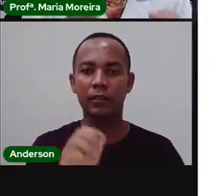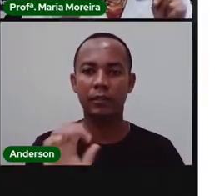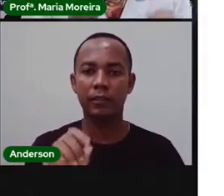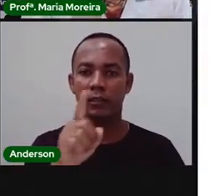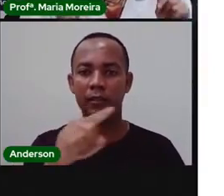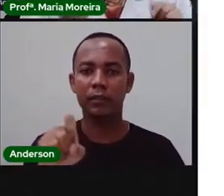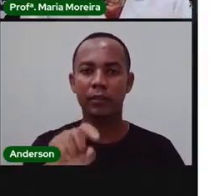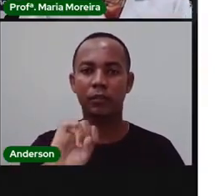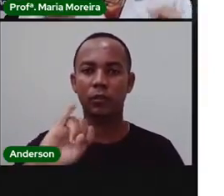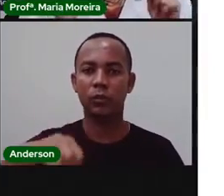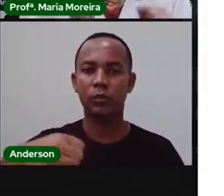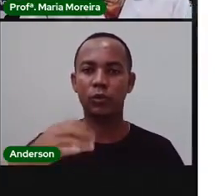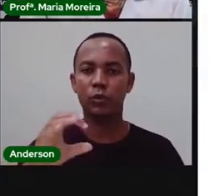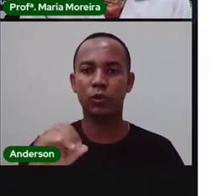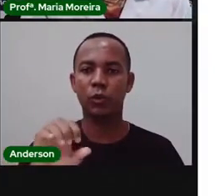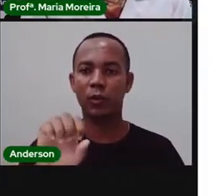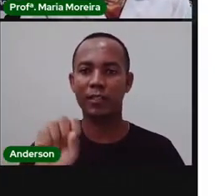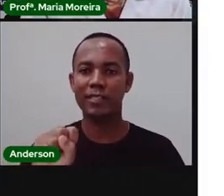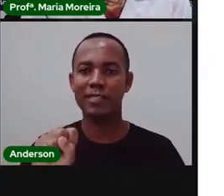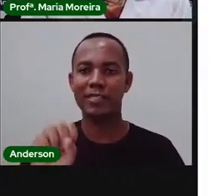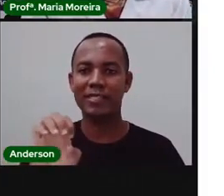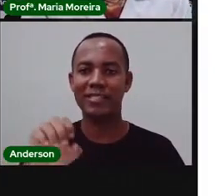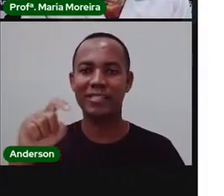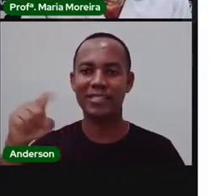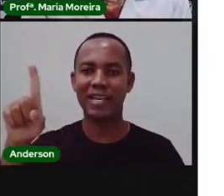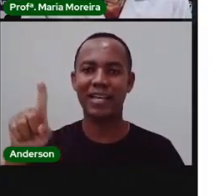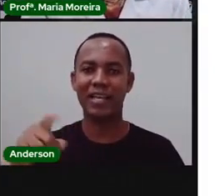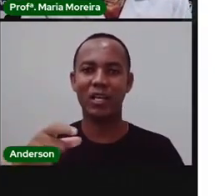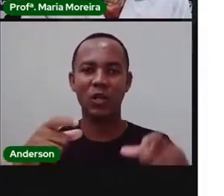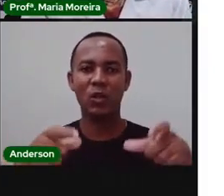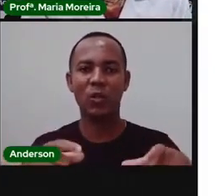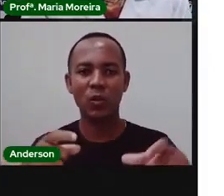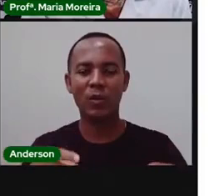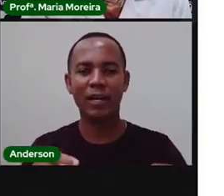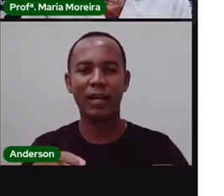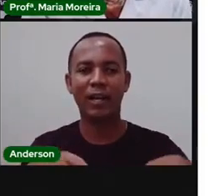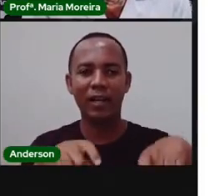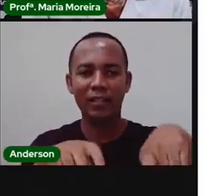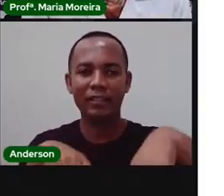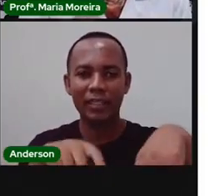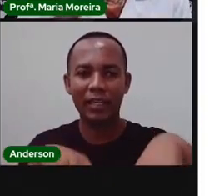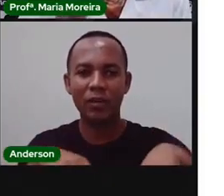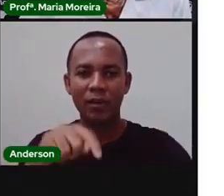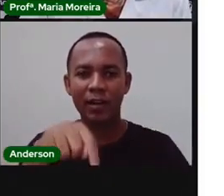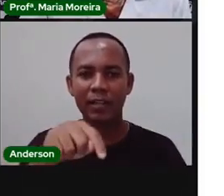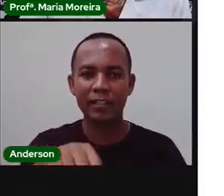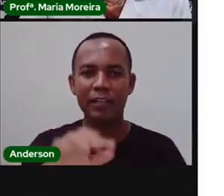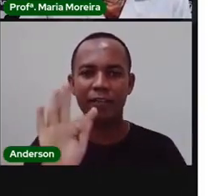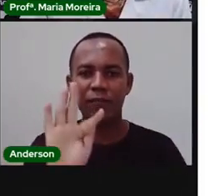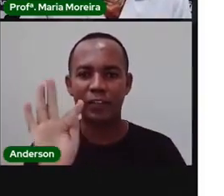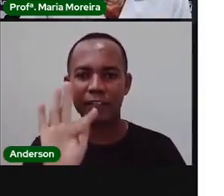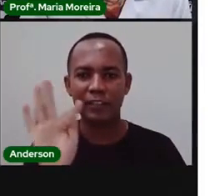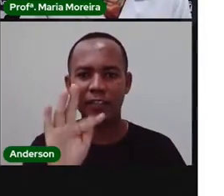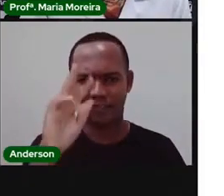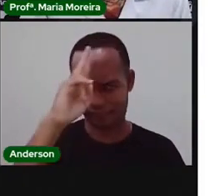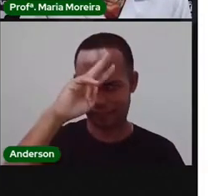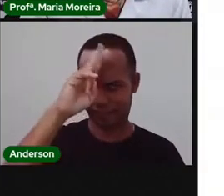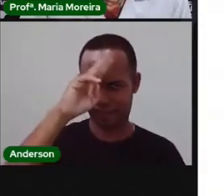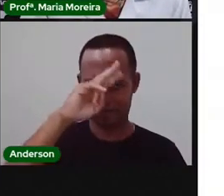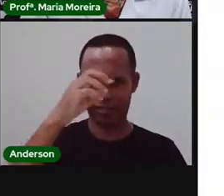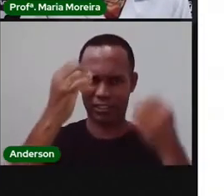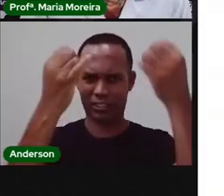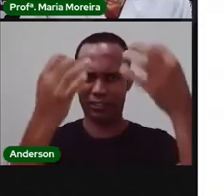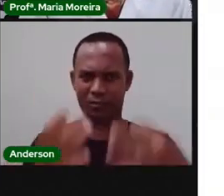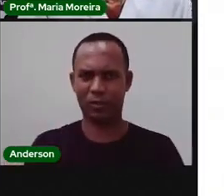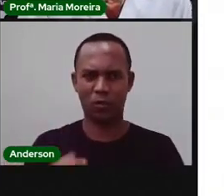é a sede do distrito de Maria Quitéria. Então lembrado de quem é Maria Quitéria, né? Primeira mulher que foi pra onde? O Exército